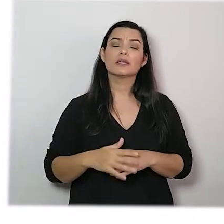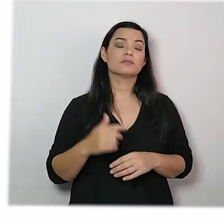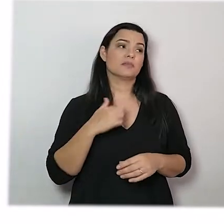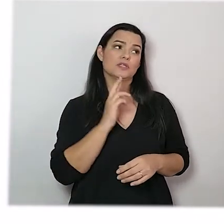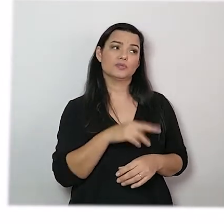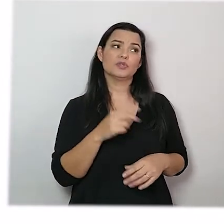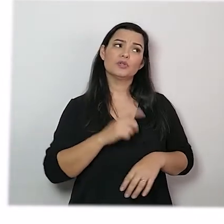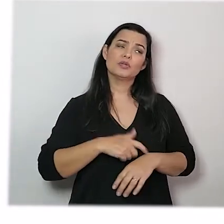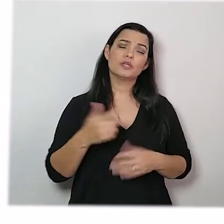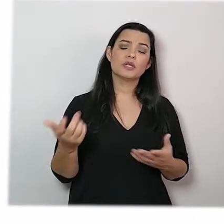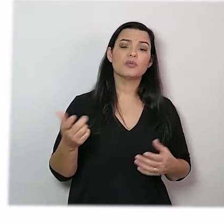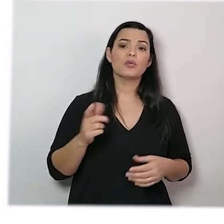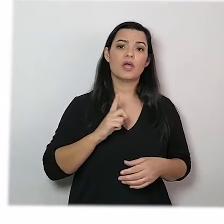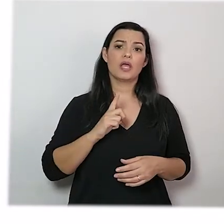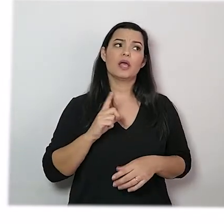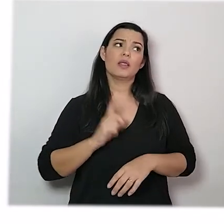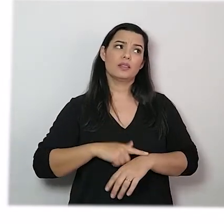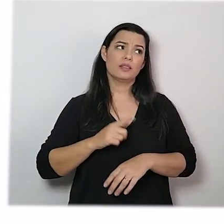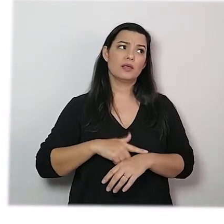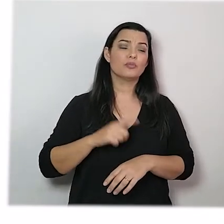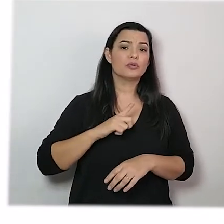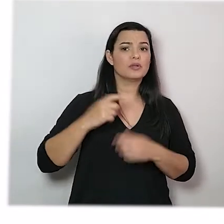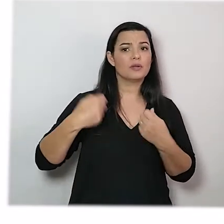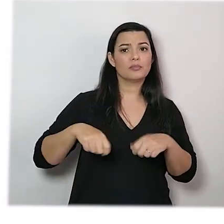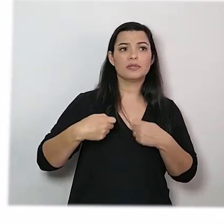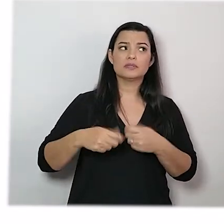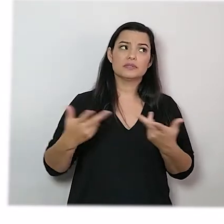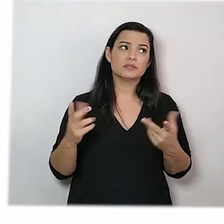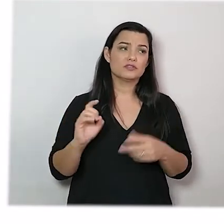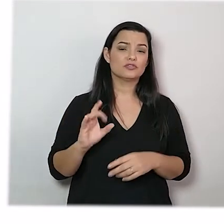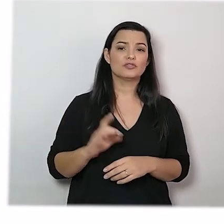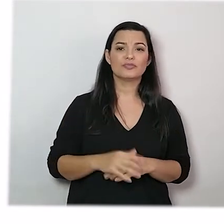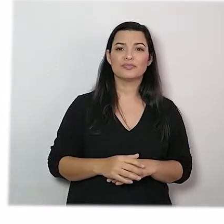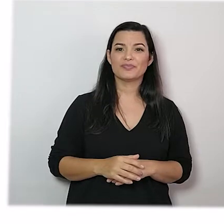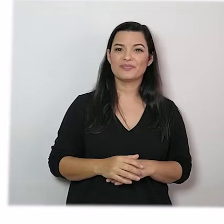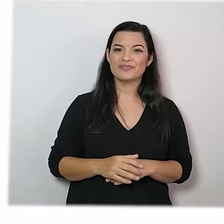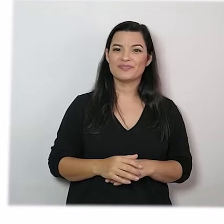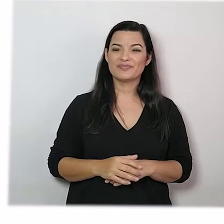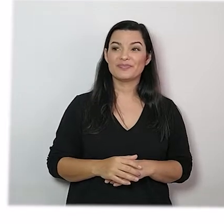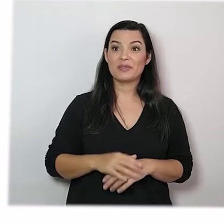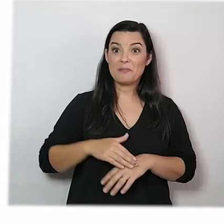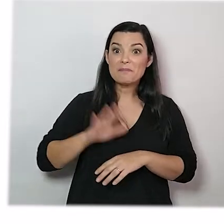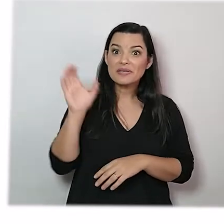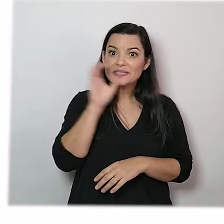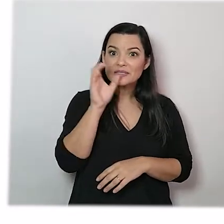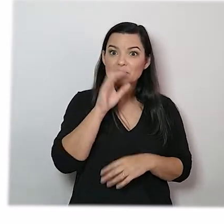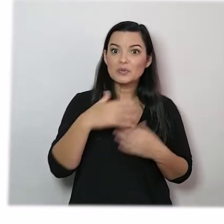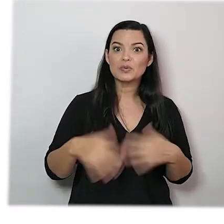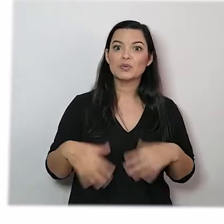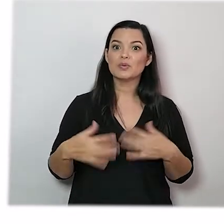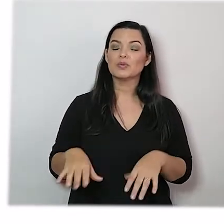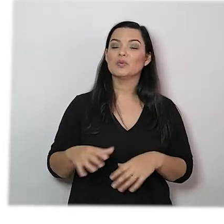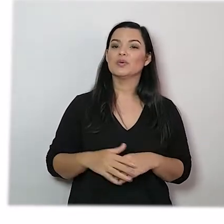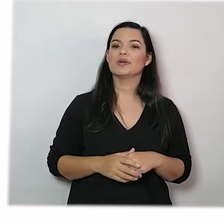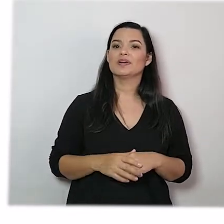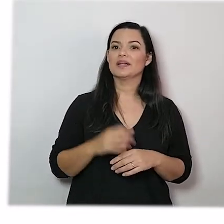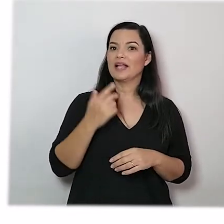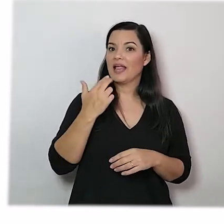tempo respondeu para o tempo, que o tempo tem tanto tempo, quanto tempo o tem? Vamos falar mais rápido, sem travar a língua.